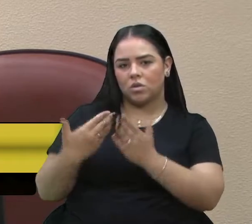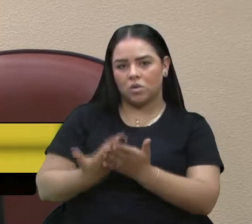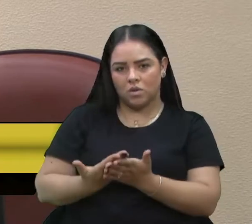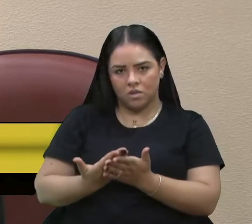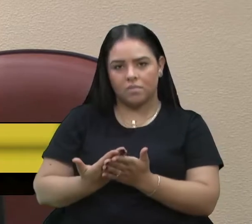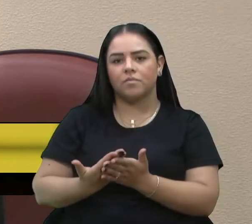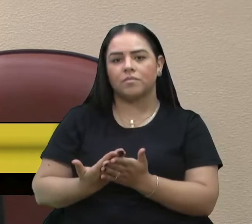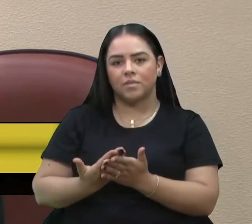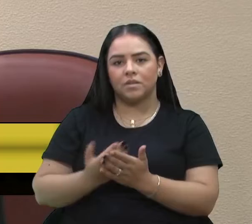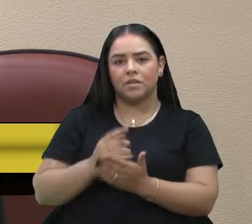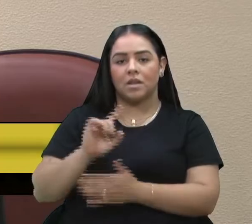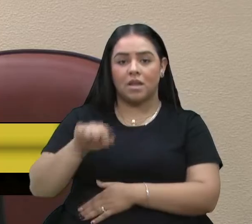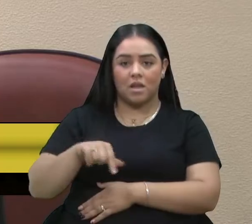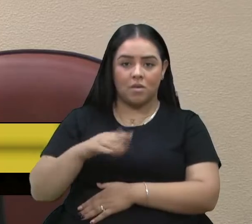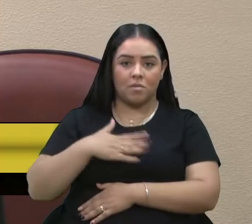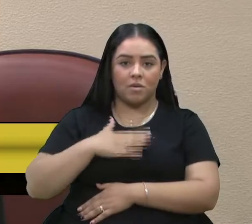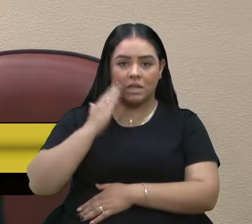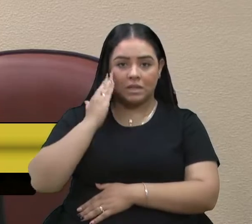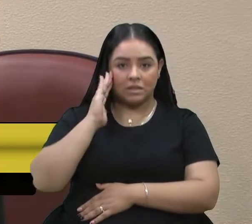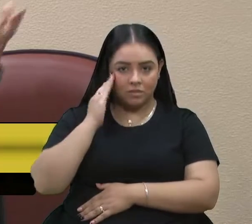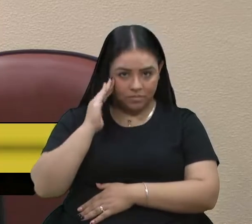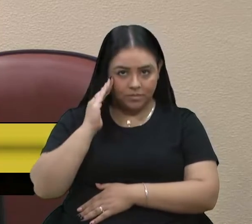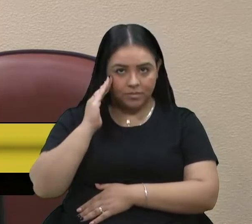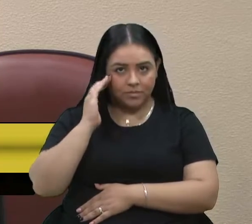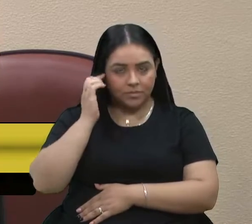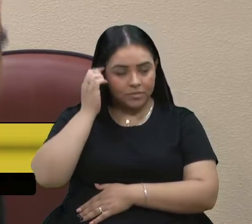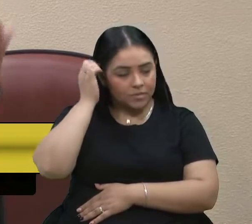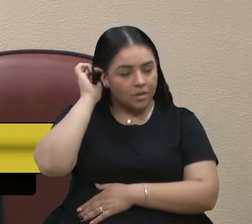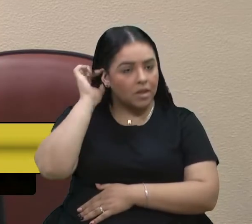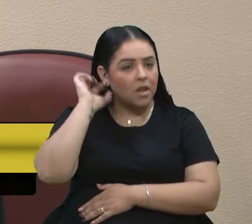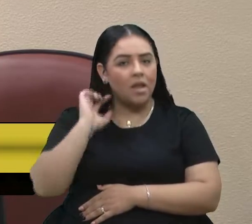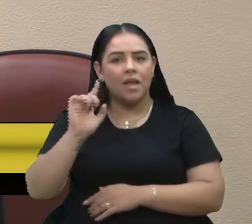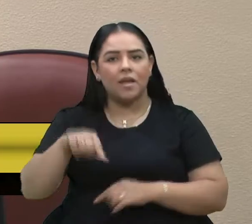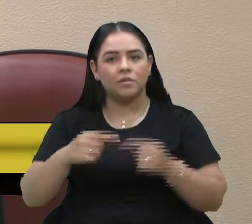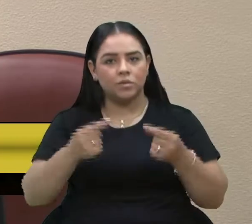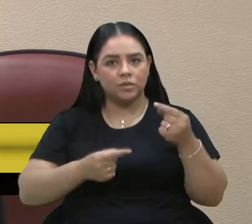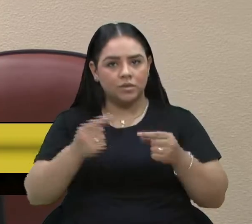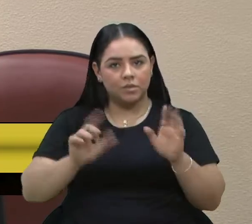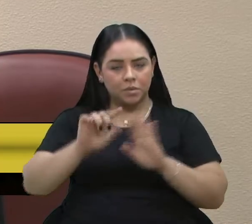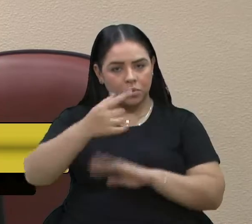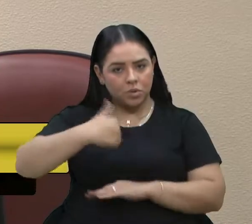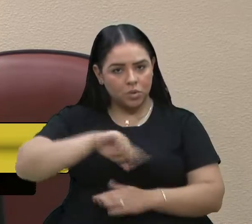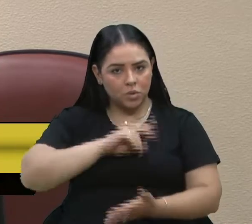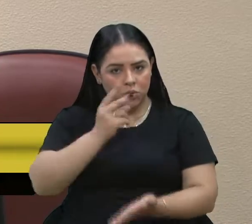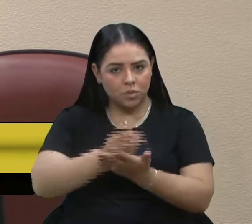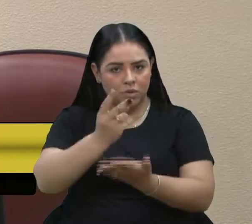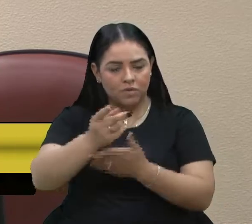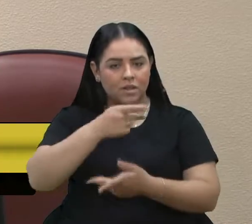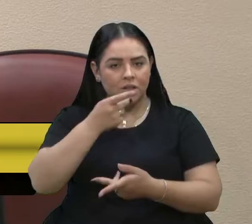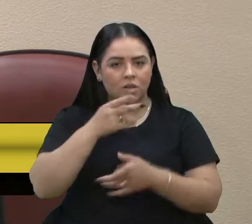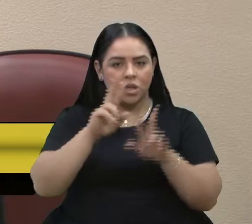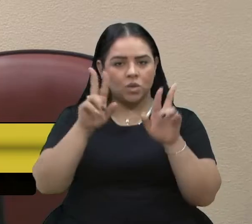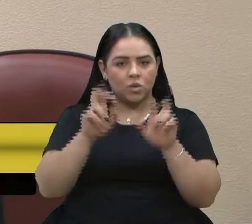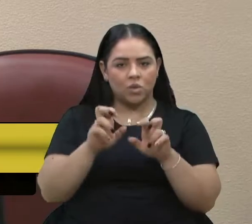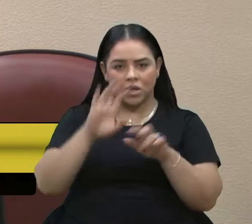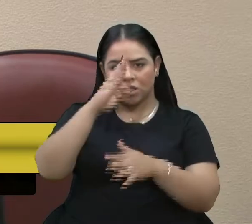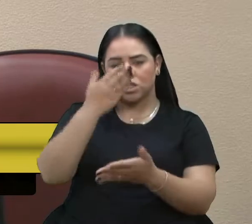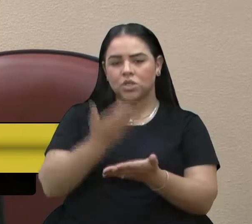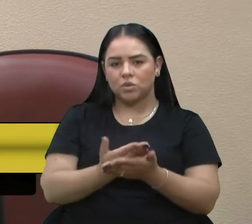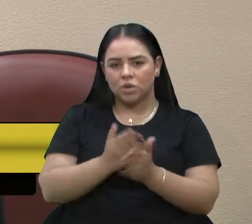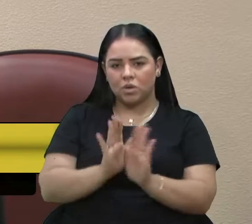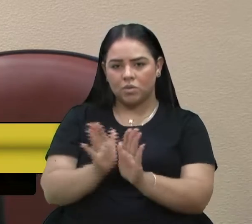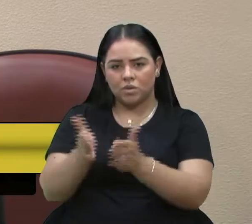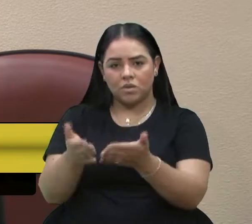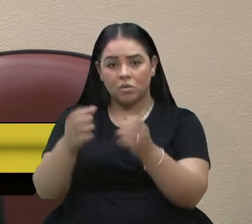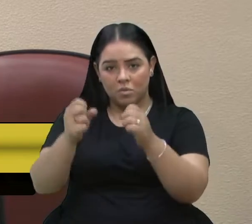-militares, esse é o meu entendimento. Isso é uma discussão posterior, nós vamos continuar falando sobre isso, acho que a frente parlamentar pode vir até